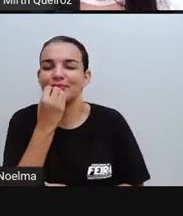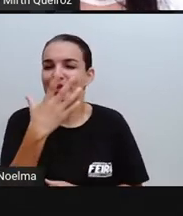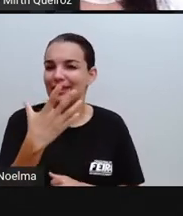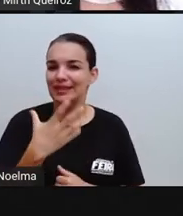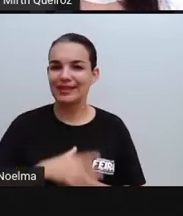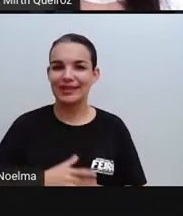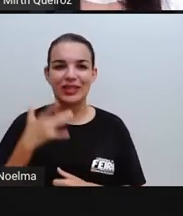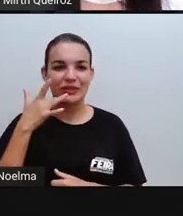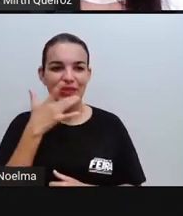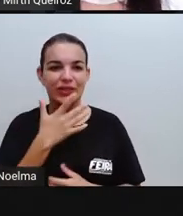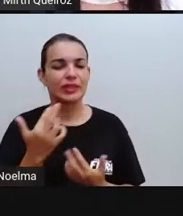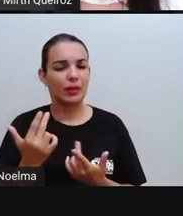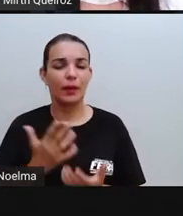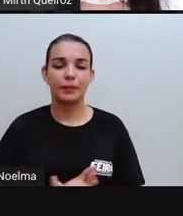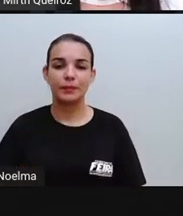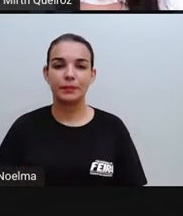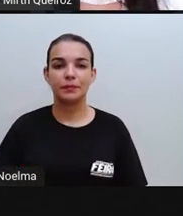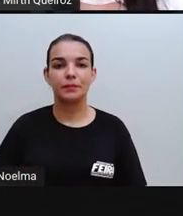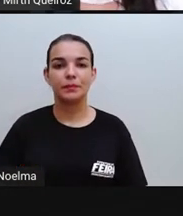macaxeira, que é a mesma coisa.